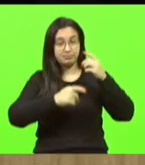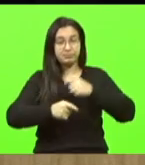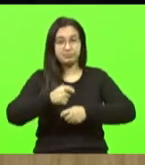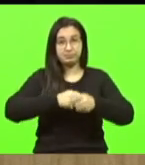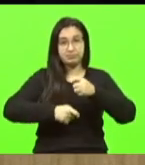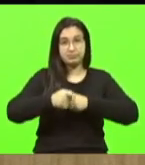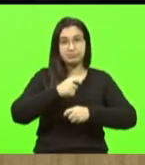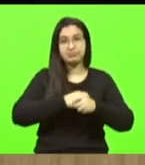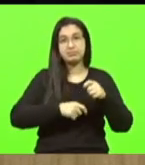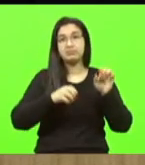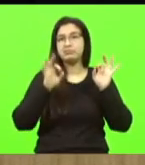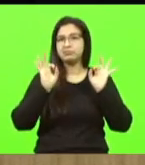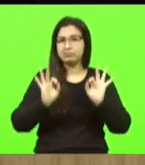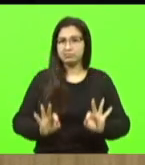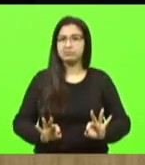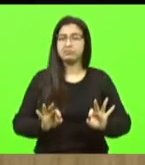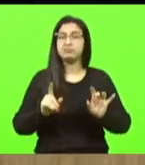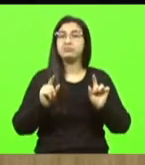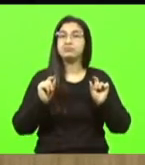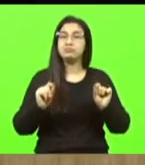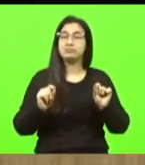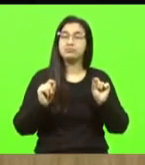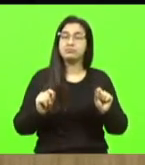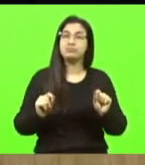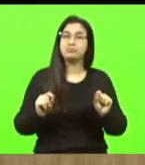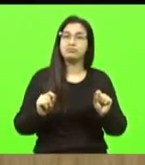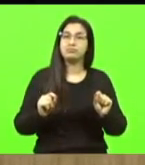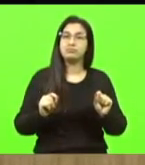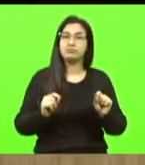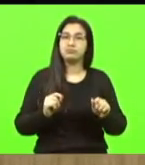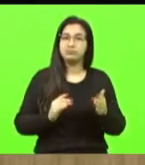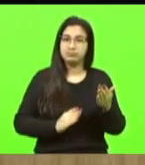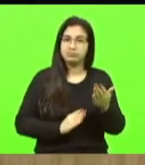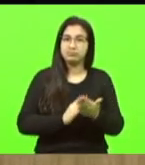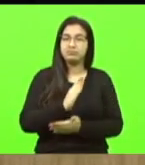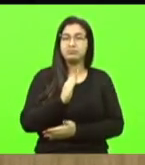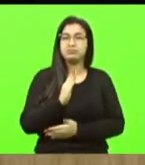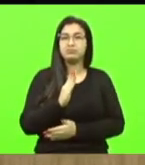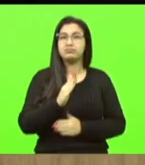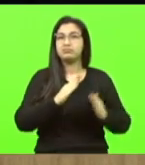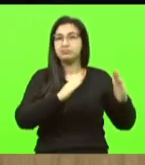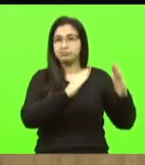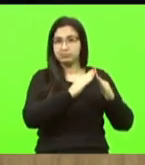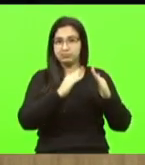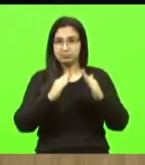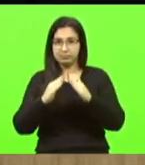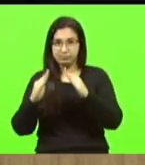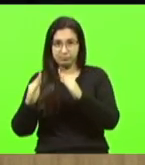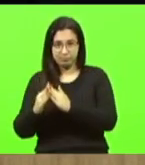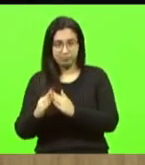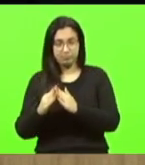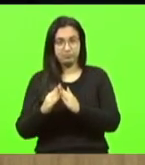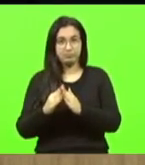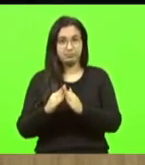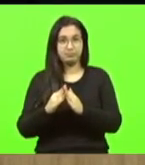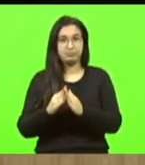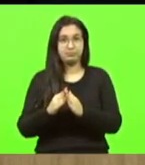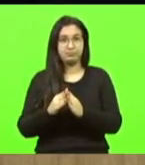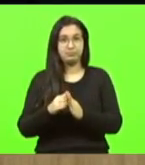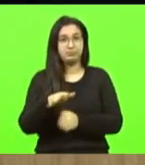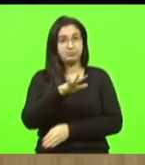com certeza teremos aí um avanço na questão de moradias inclusive moradias da classe